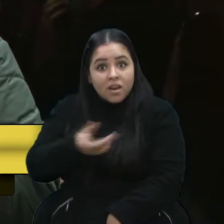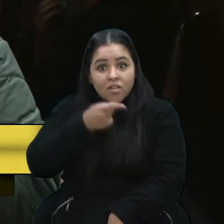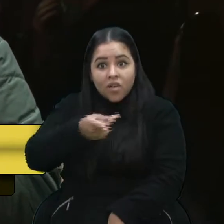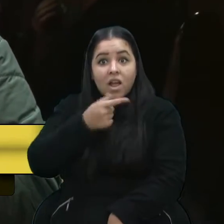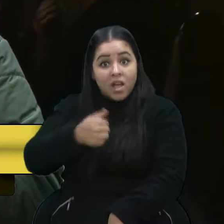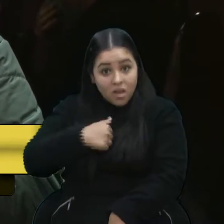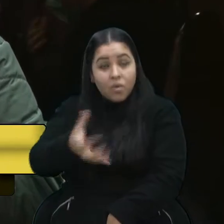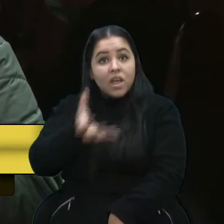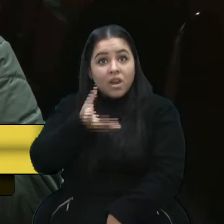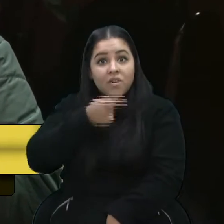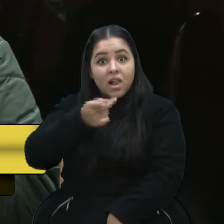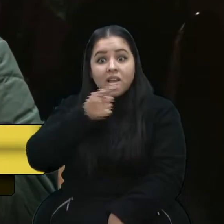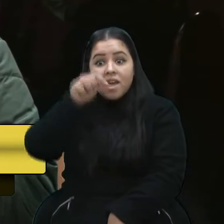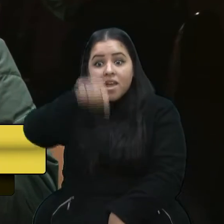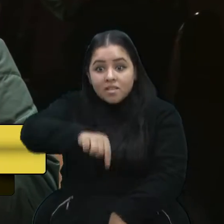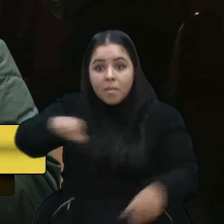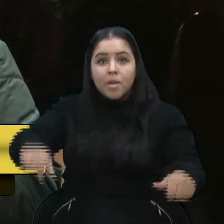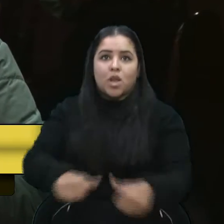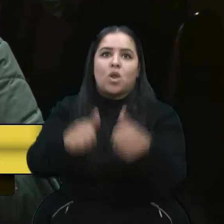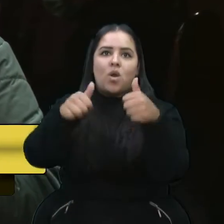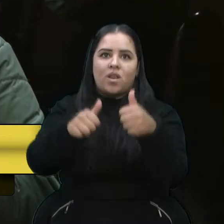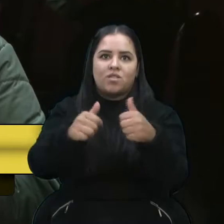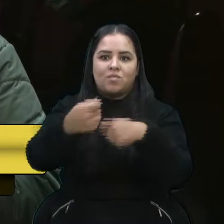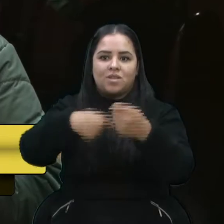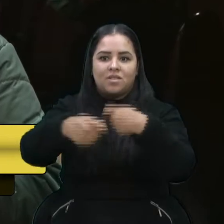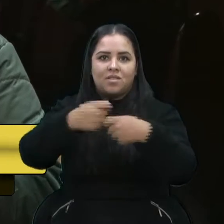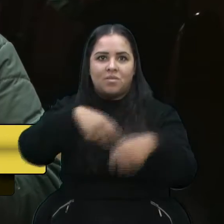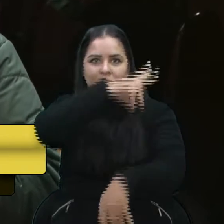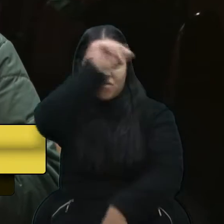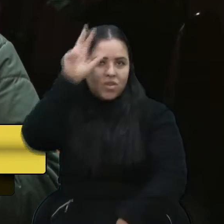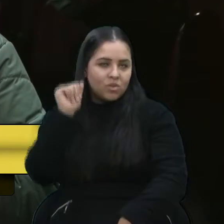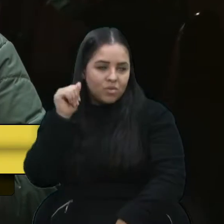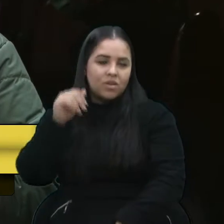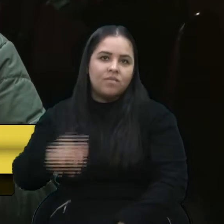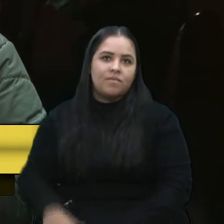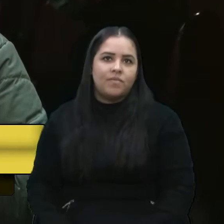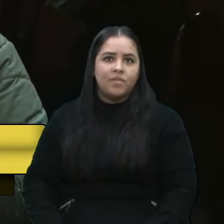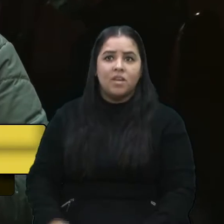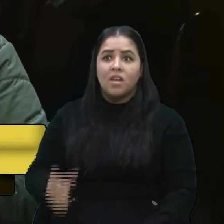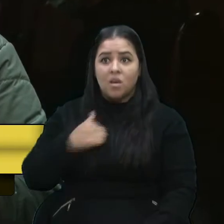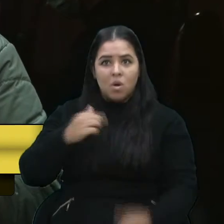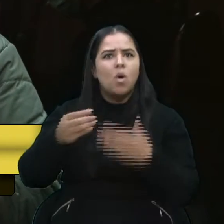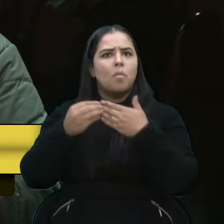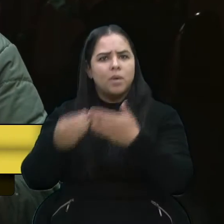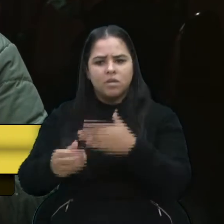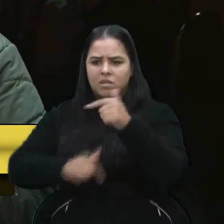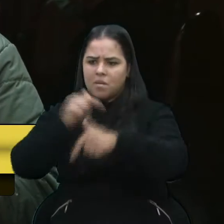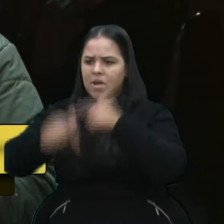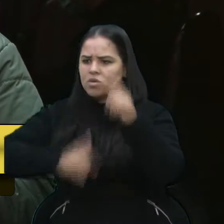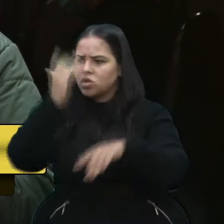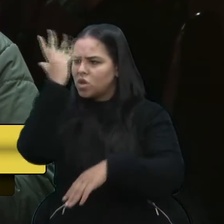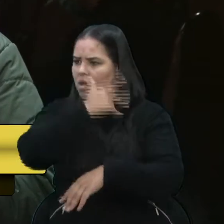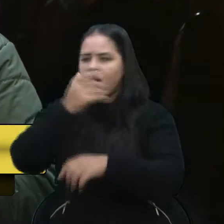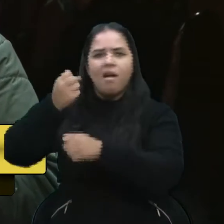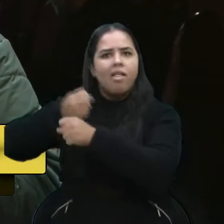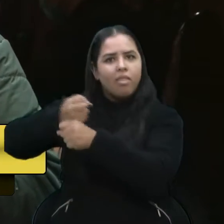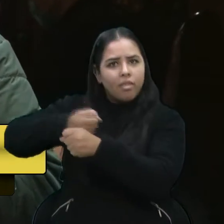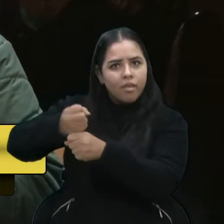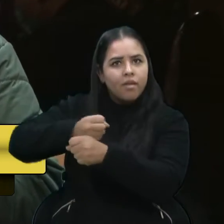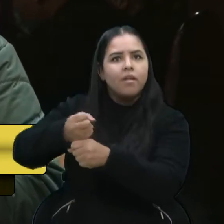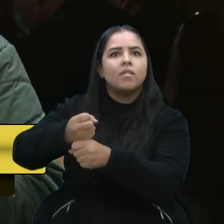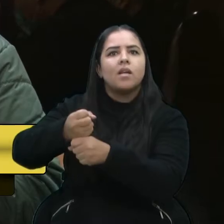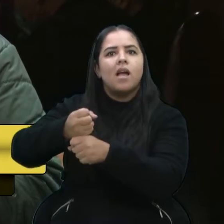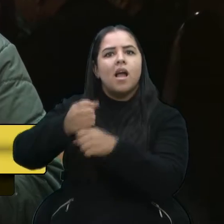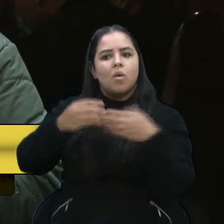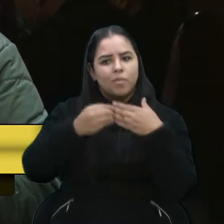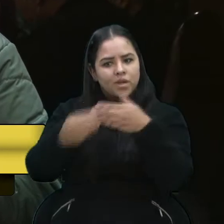dizer isso. Porque conheço pessoalmente o trabalho que tem feito, acompanho o trabalho do Adnó há muitos anos, acompanho o trabalho da